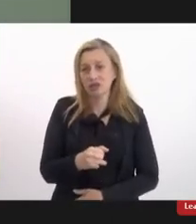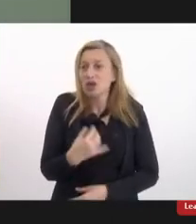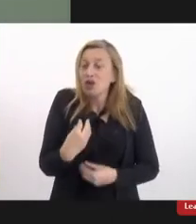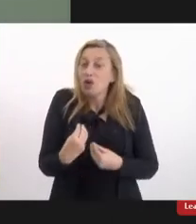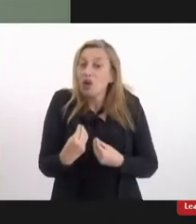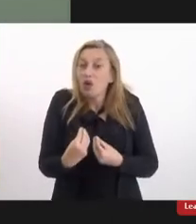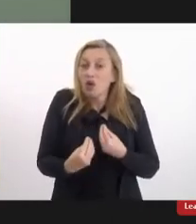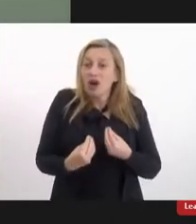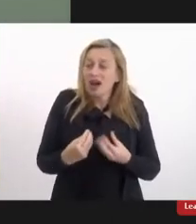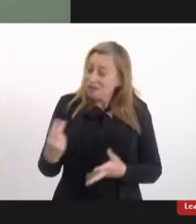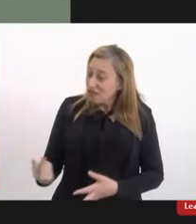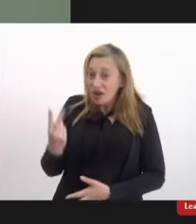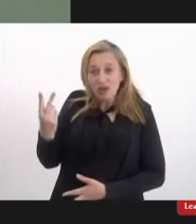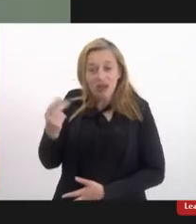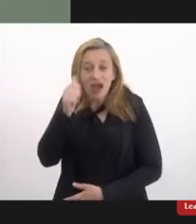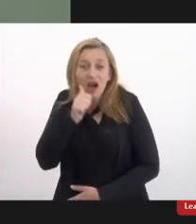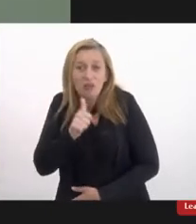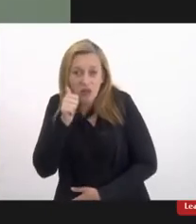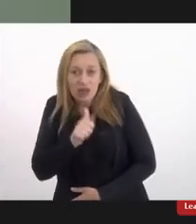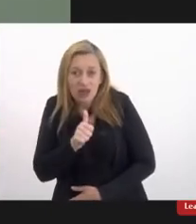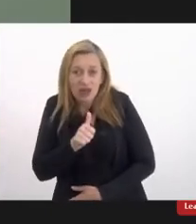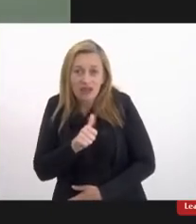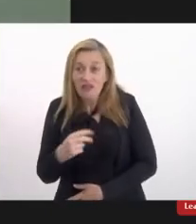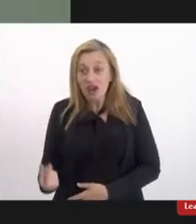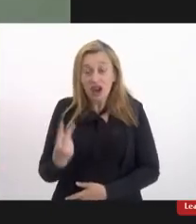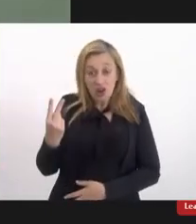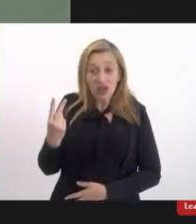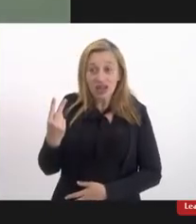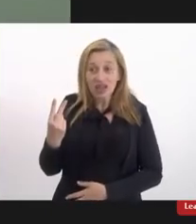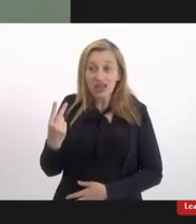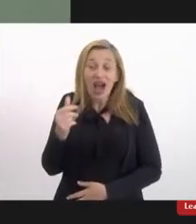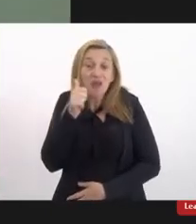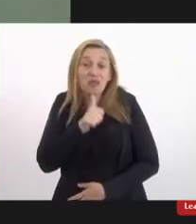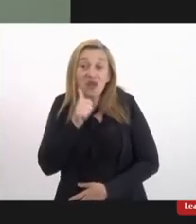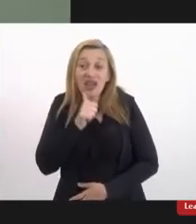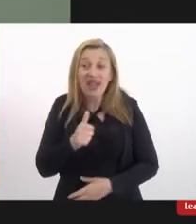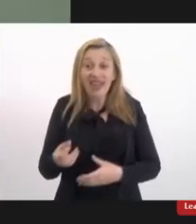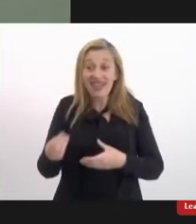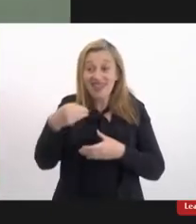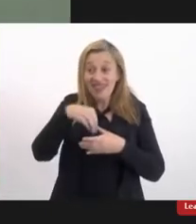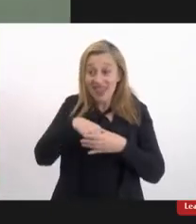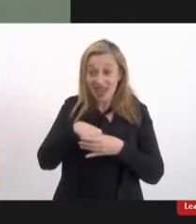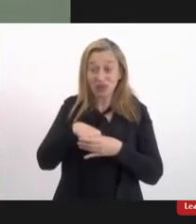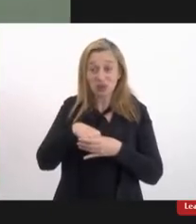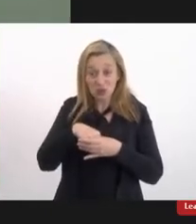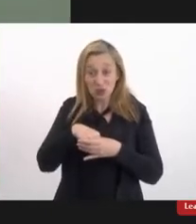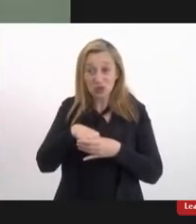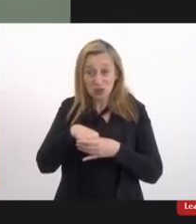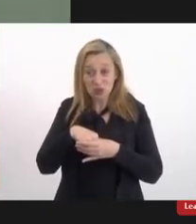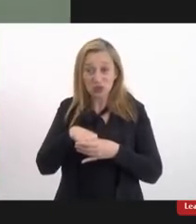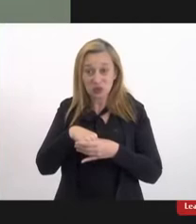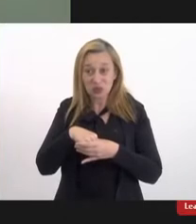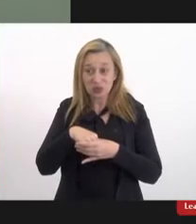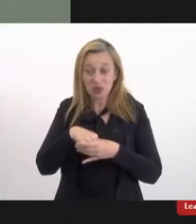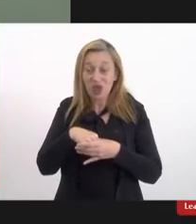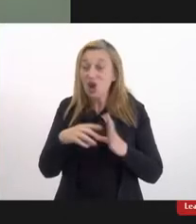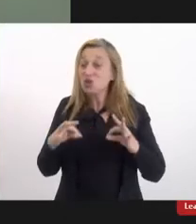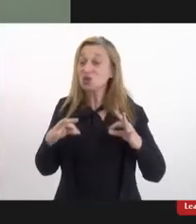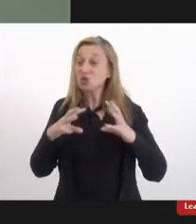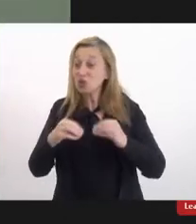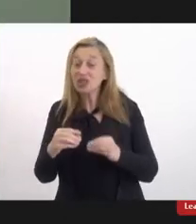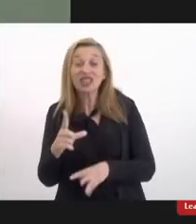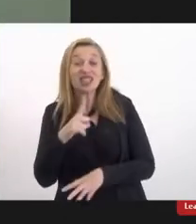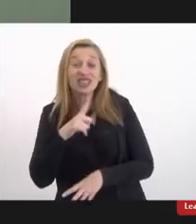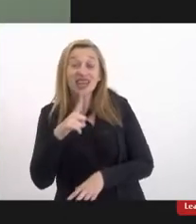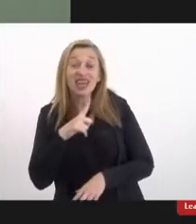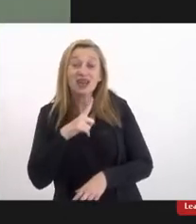invés de valorizar a mulher valoriza sabe a mulher dentro da corponormatividade todas aquelas que tem